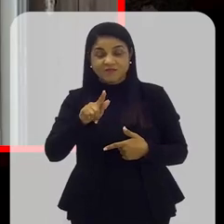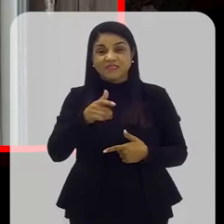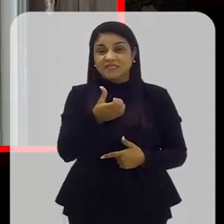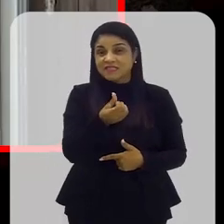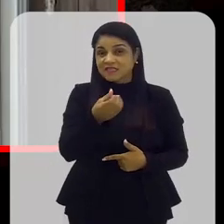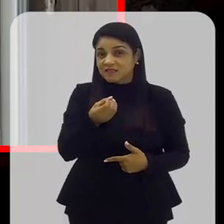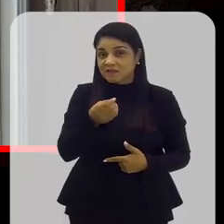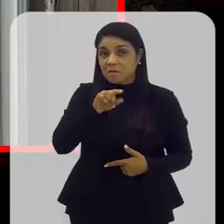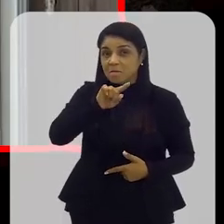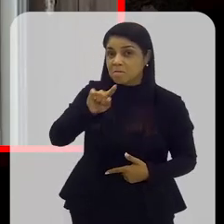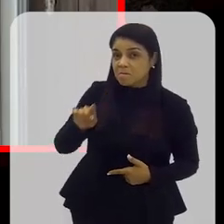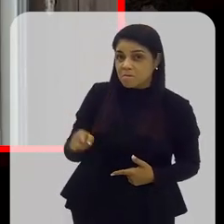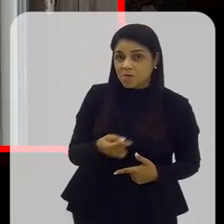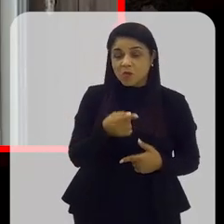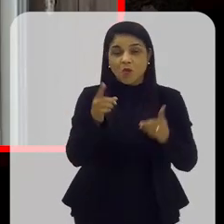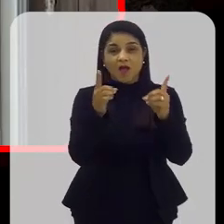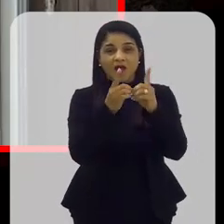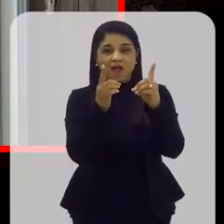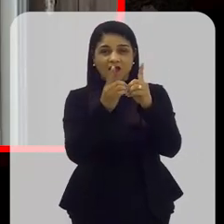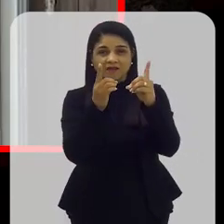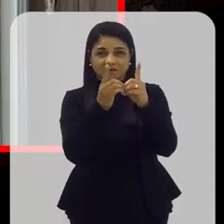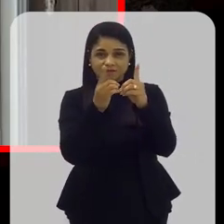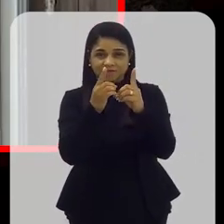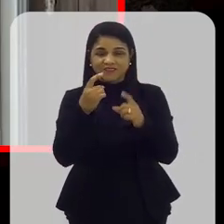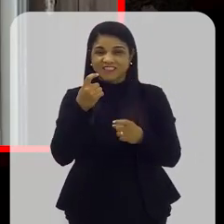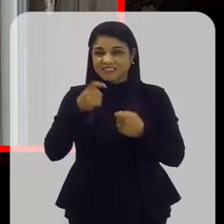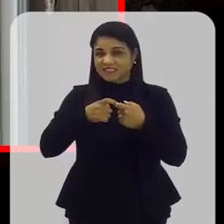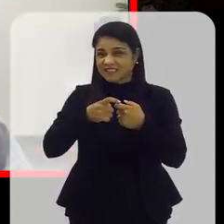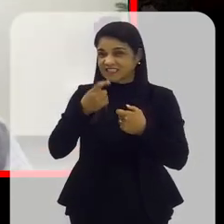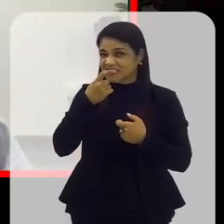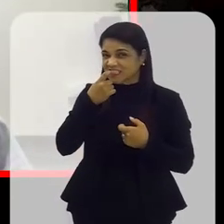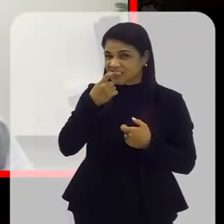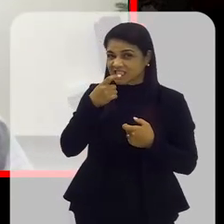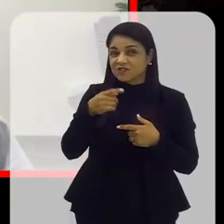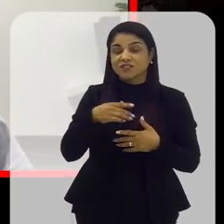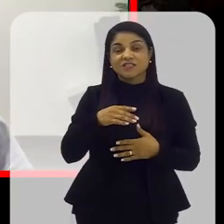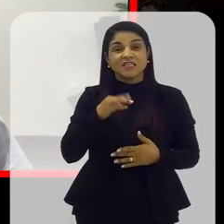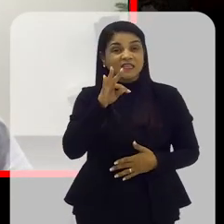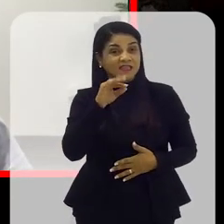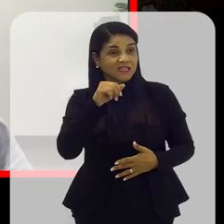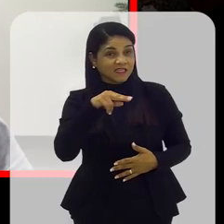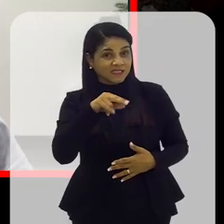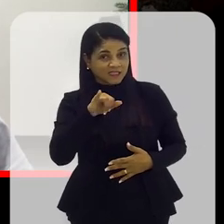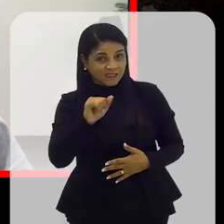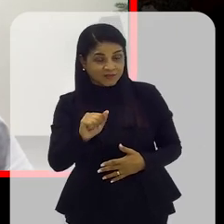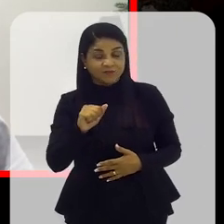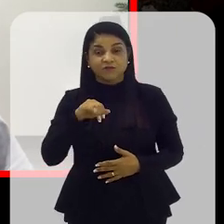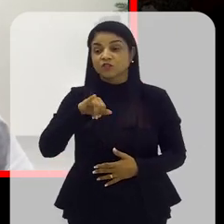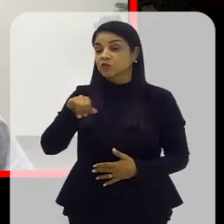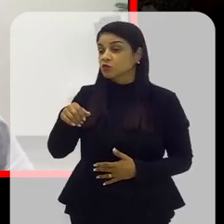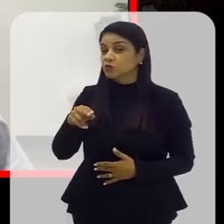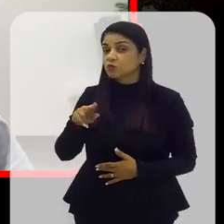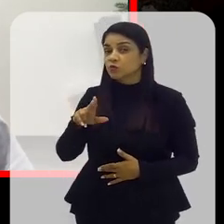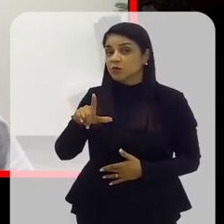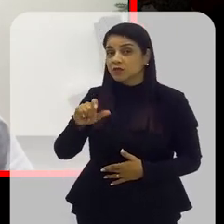odontológicos em áreas isoladas do país. Tânia e Juliana, sejam muito bem-vindas ao nosso programa.